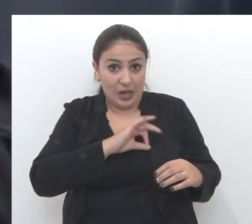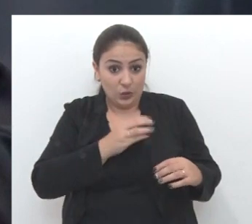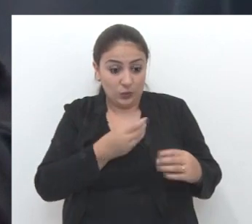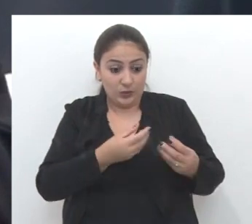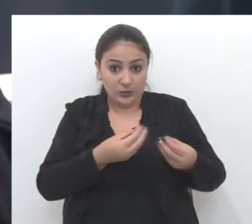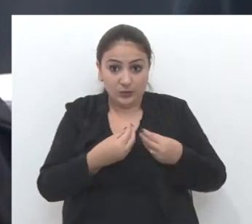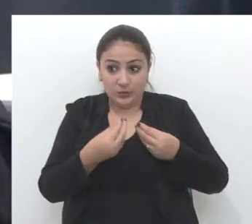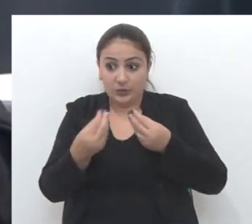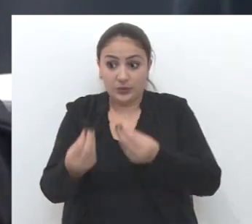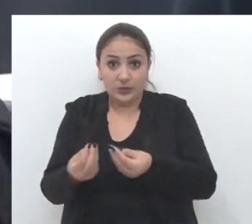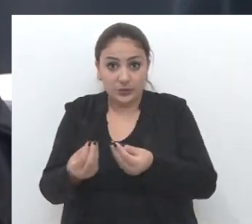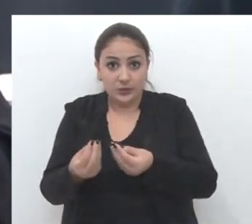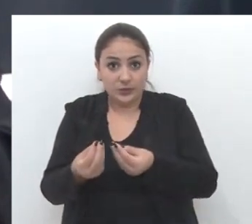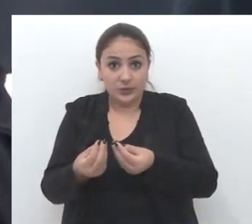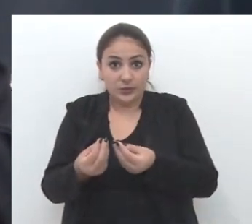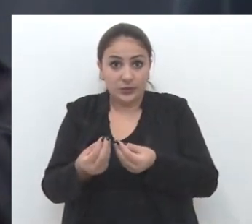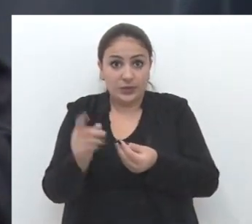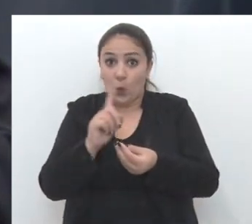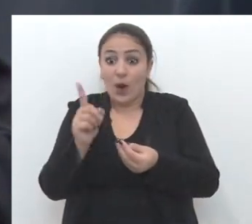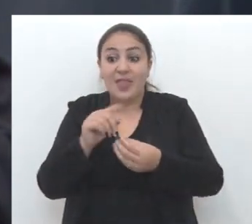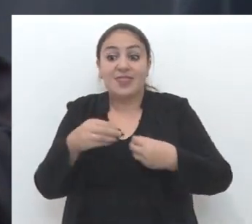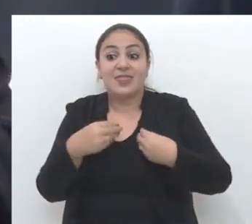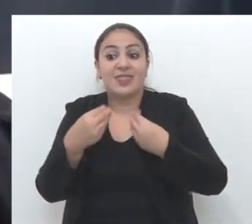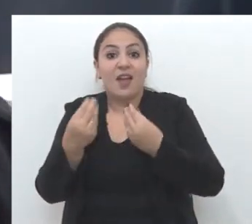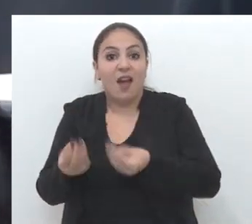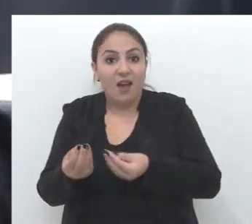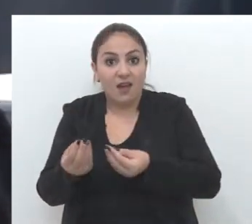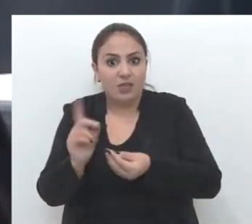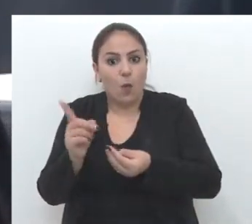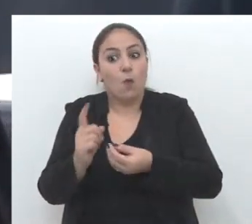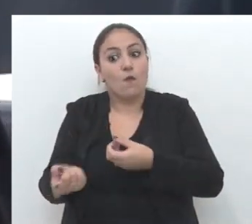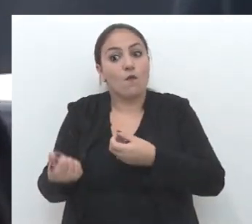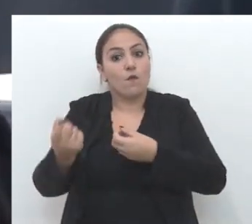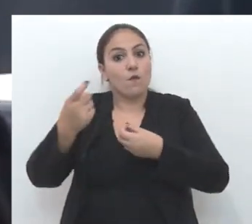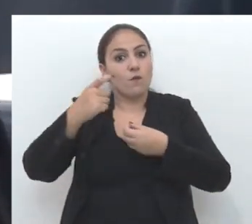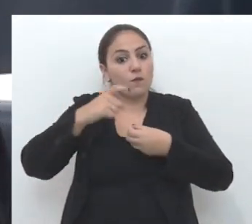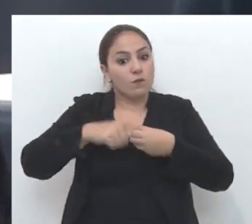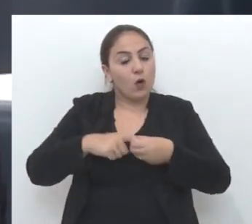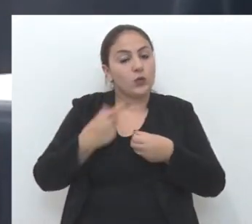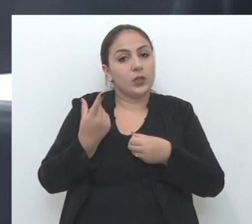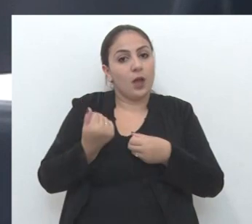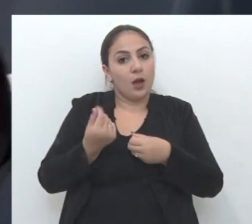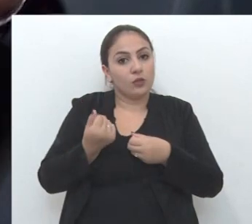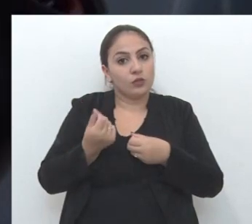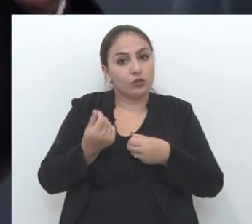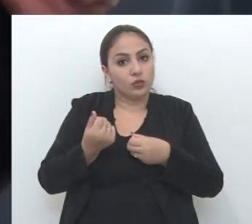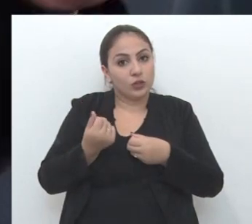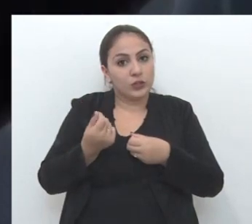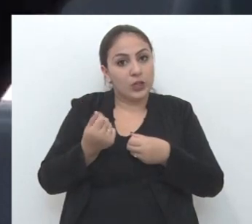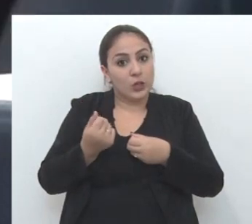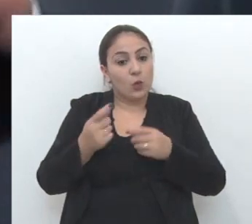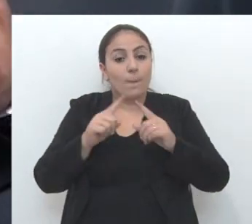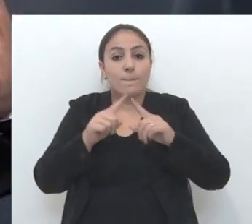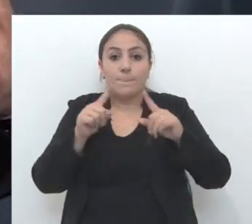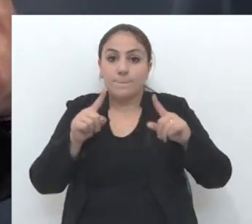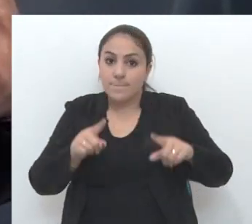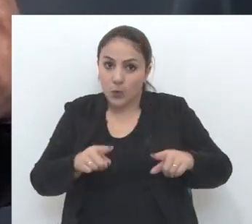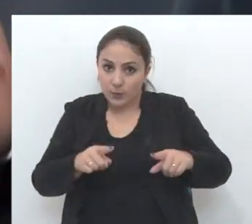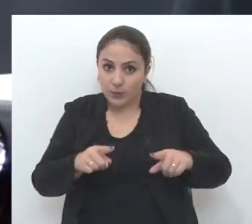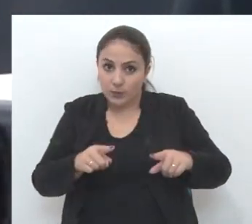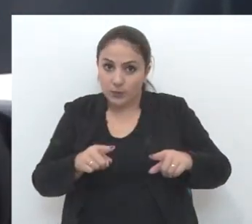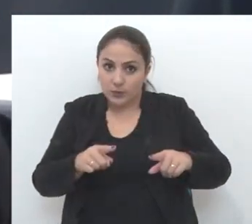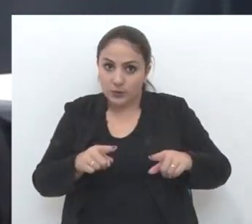e os vereadores que não vai ser doação, vão ter que devolver aos cofres depósito para o